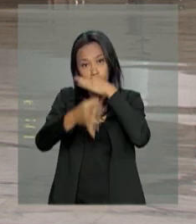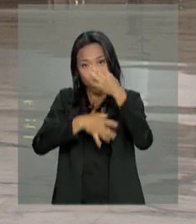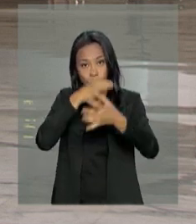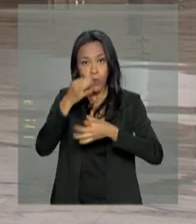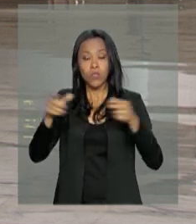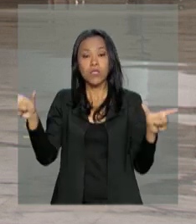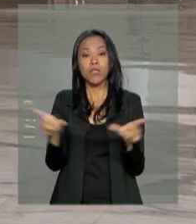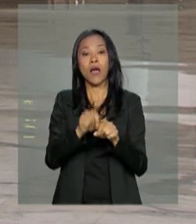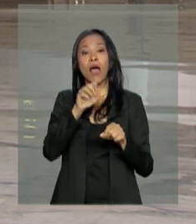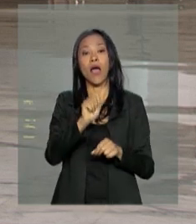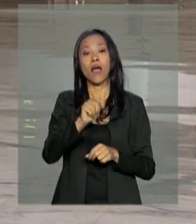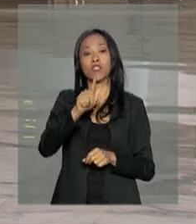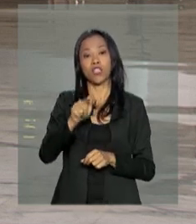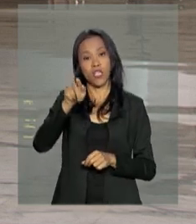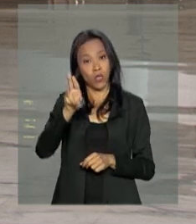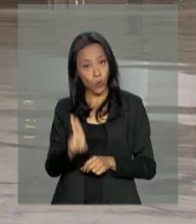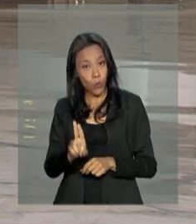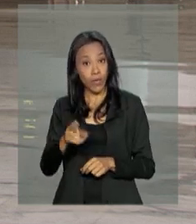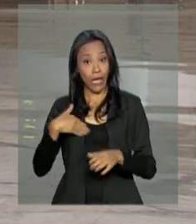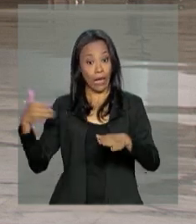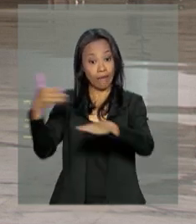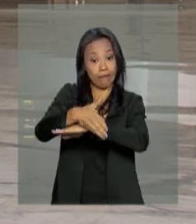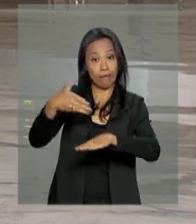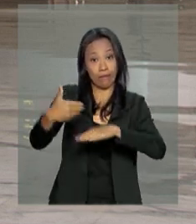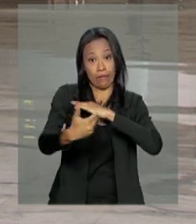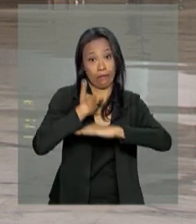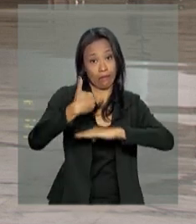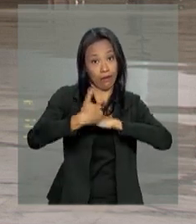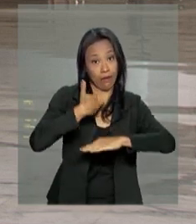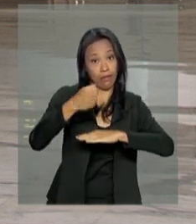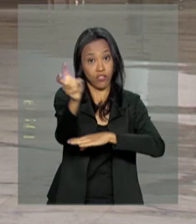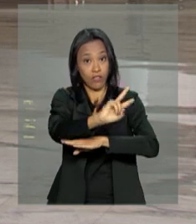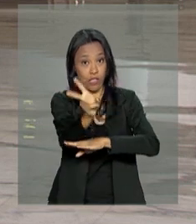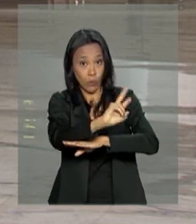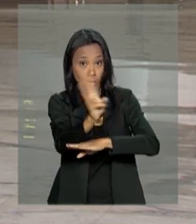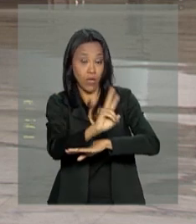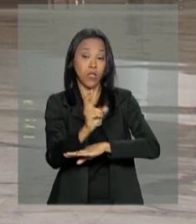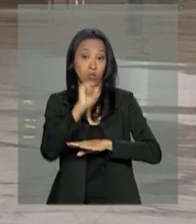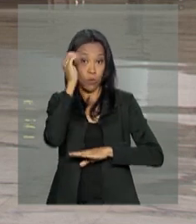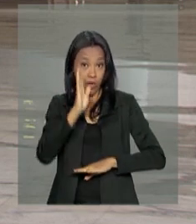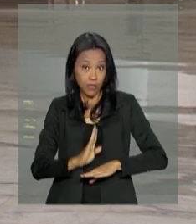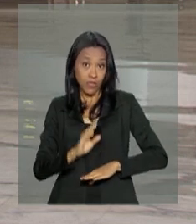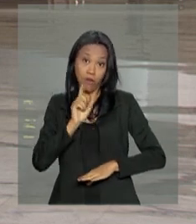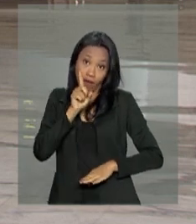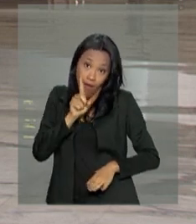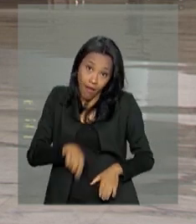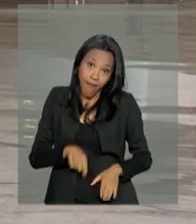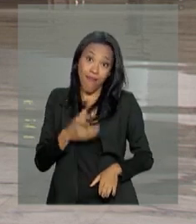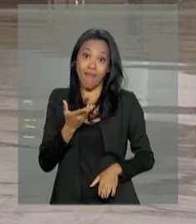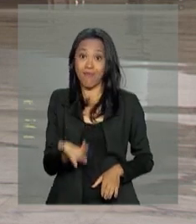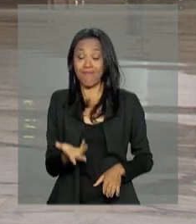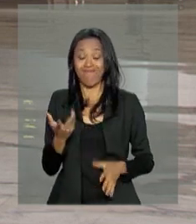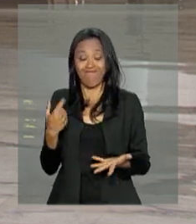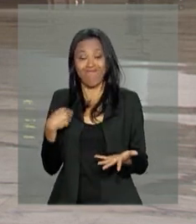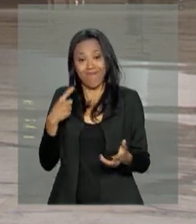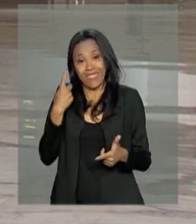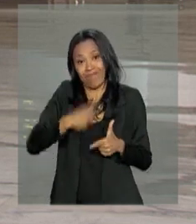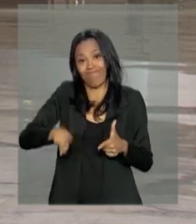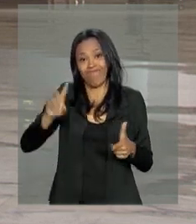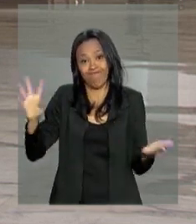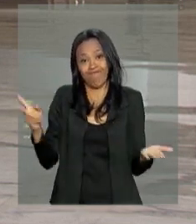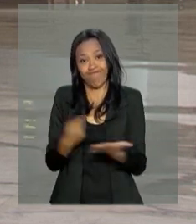suspensão da entrada de venezuelanos no país constitui grave violação às ordens pública e jurídica.